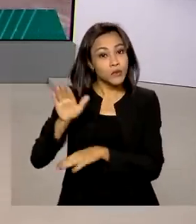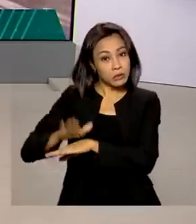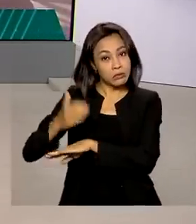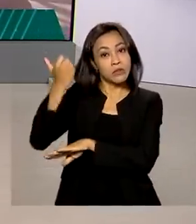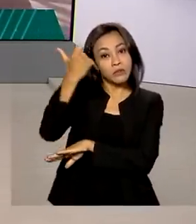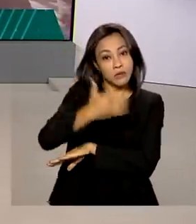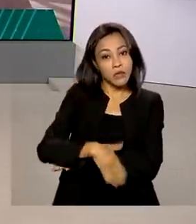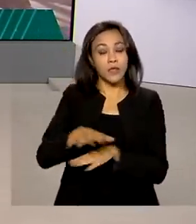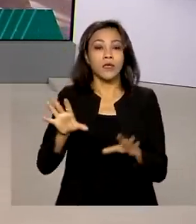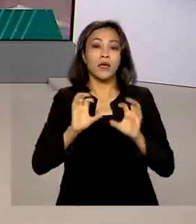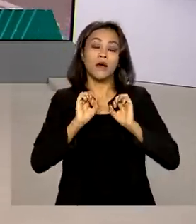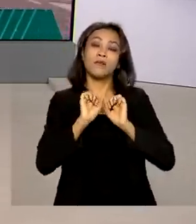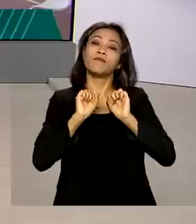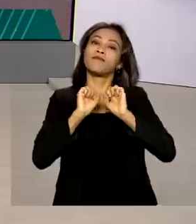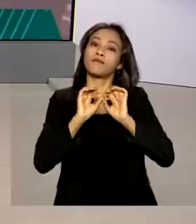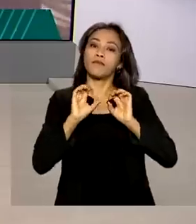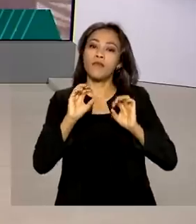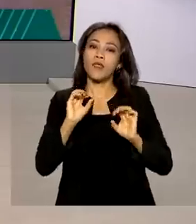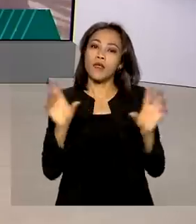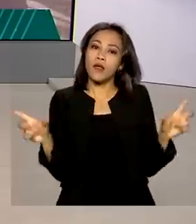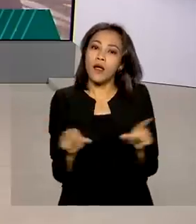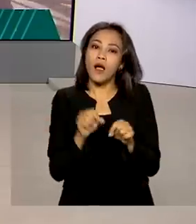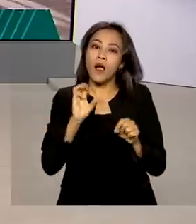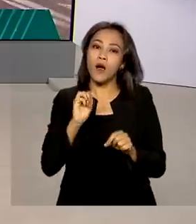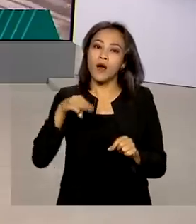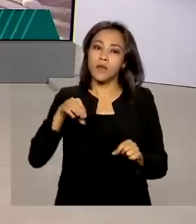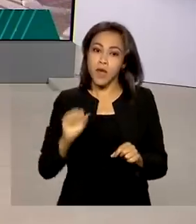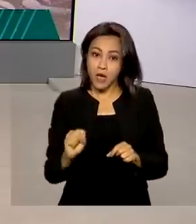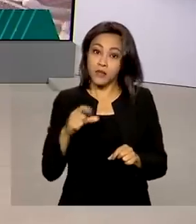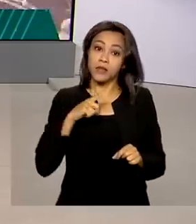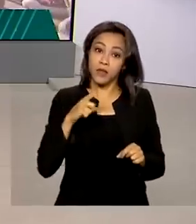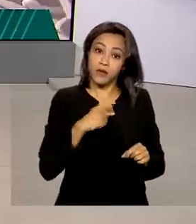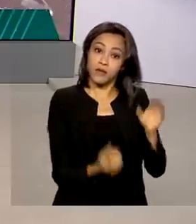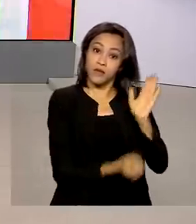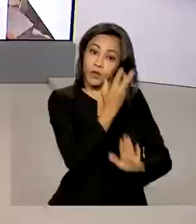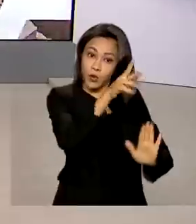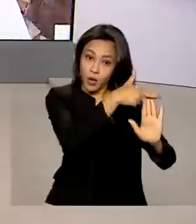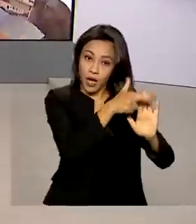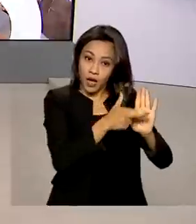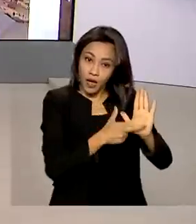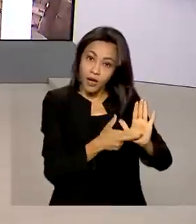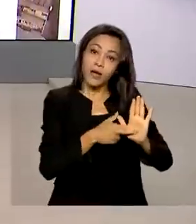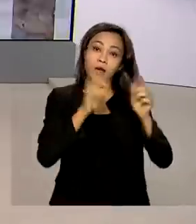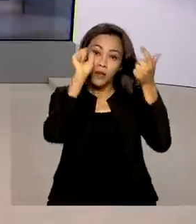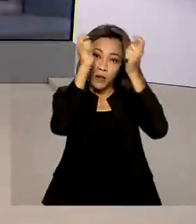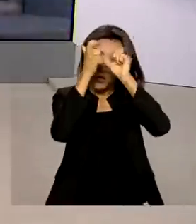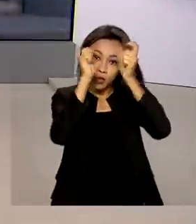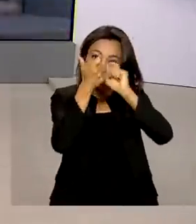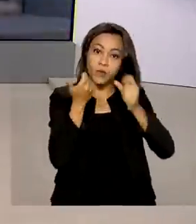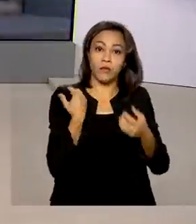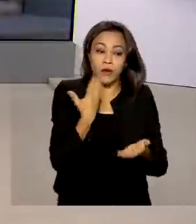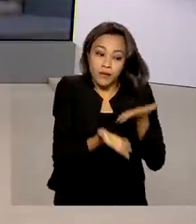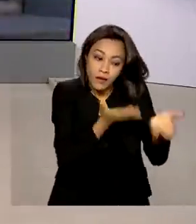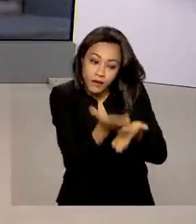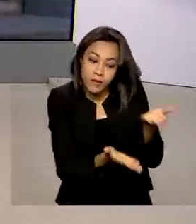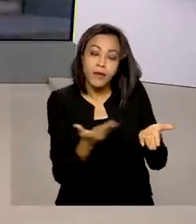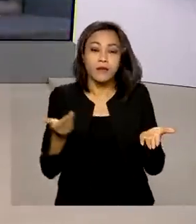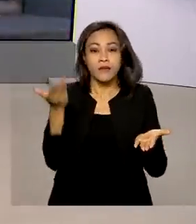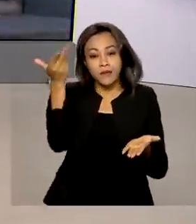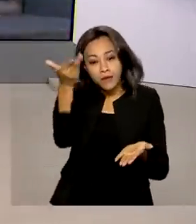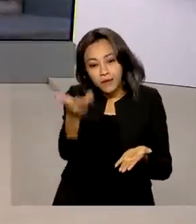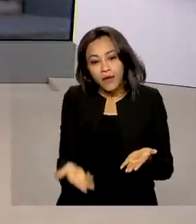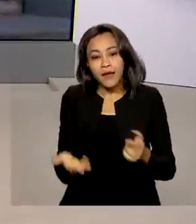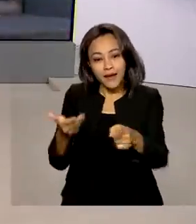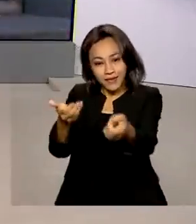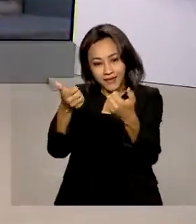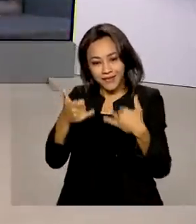O Ministério da Saúde aprovou um protocolo para diagnóstico e tratamento do transtorno. Cláudia Boiunga conta ao vivo pra gente, direto do Rio